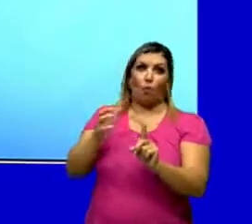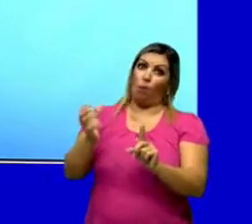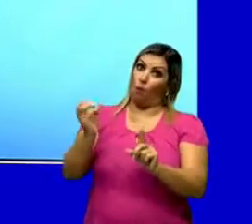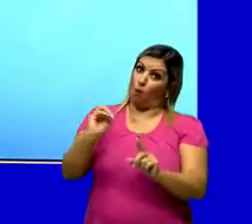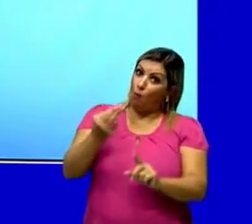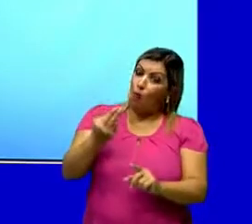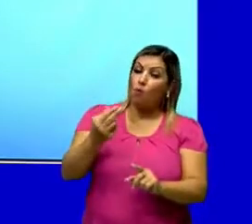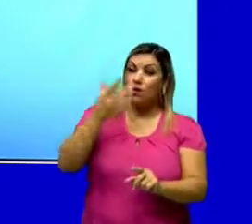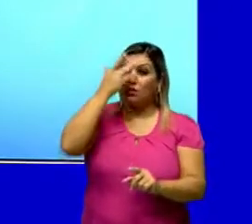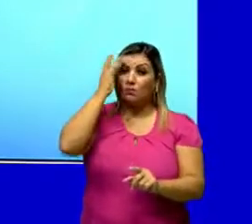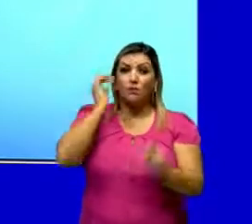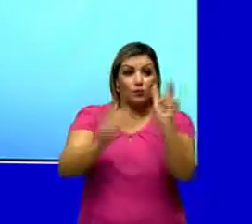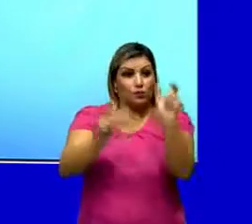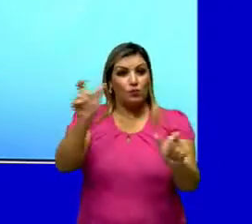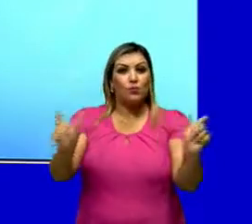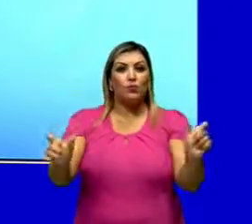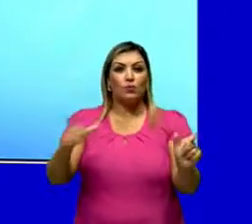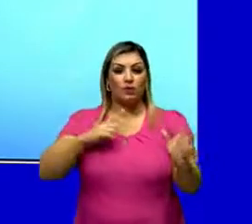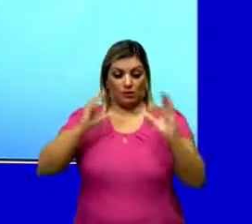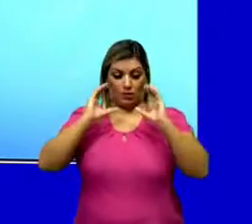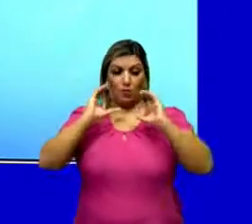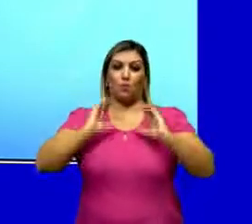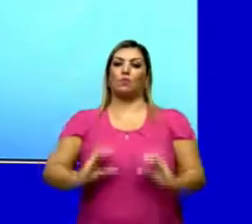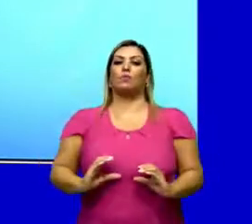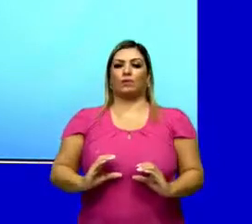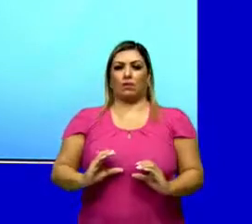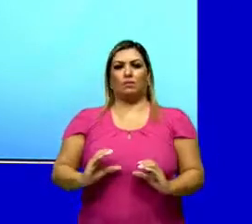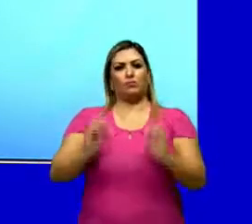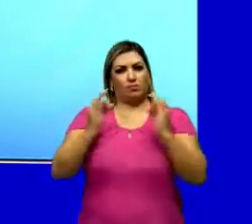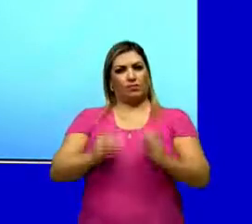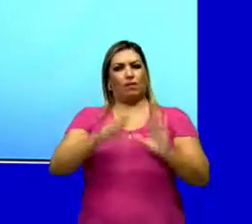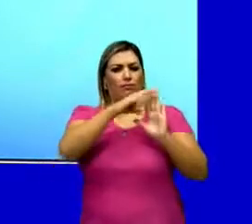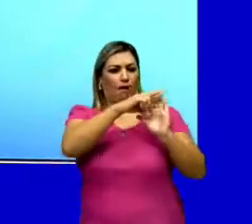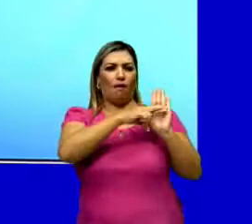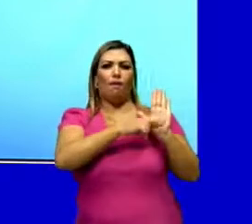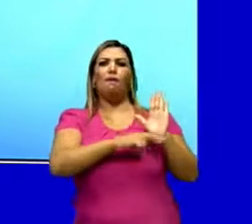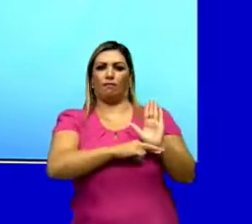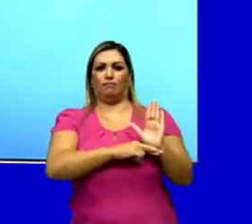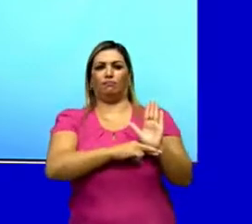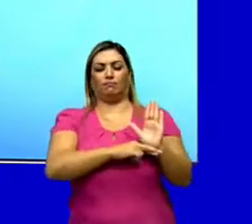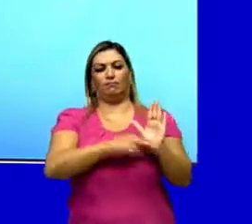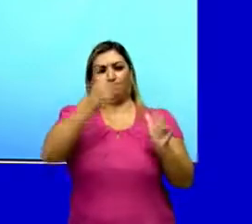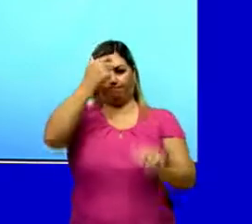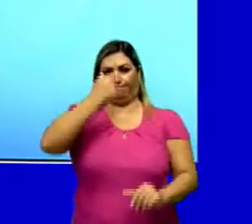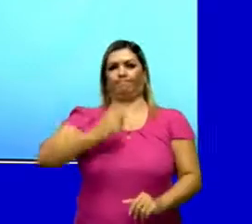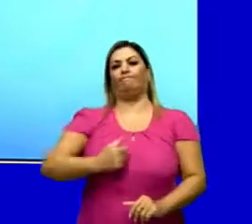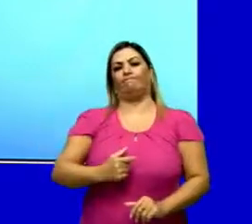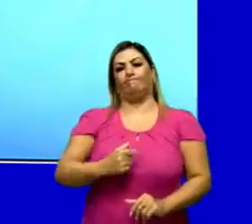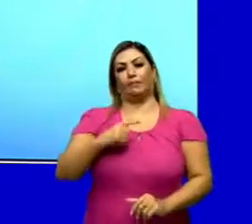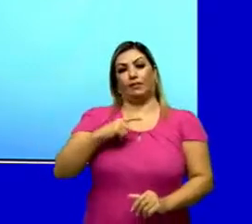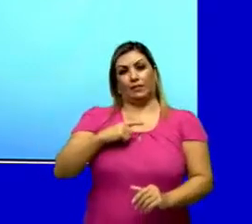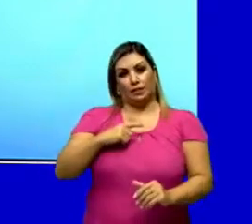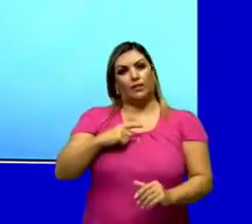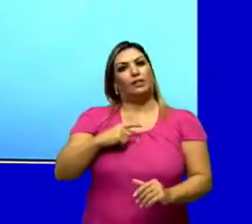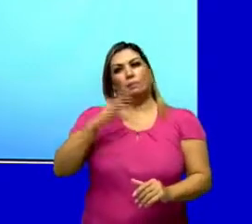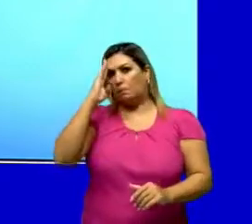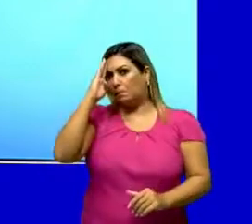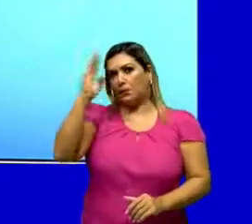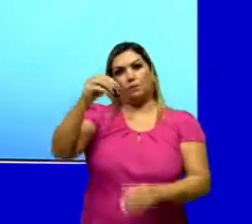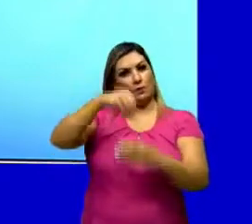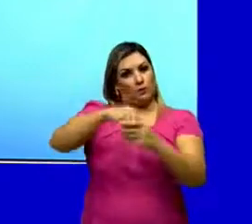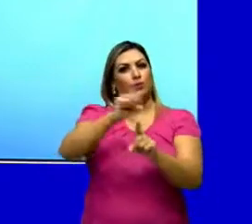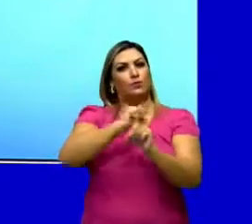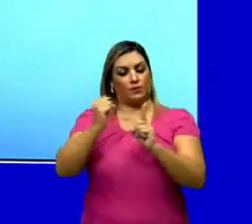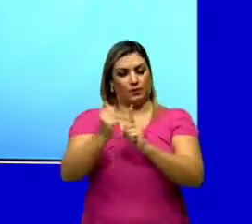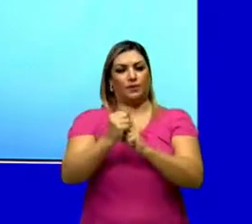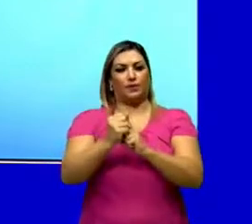os indivíduos a se comportarem de acordo com as regras de conduta que vão ser prevalecentes naquela sociedade.